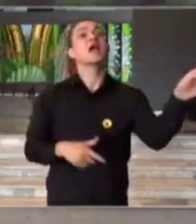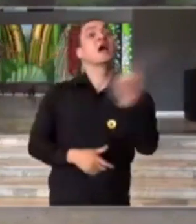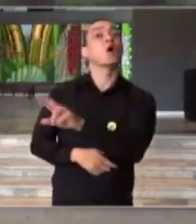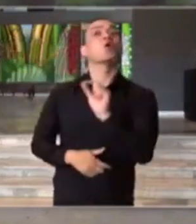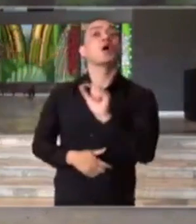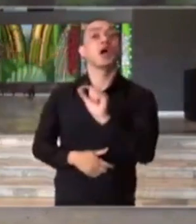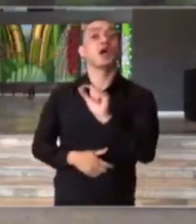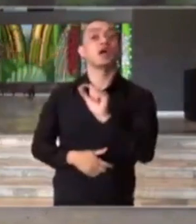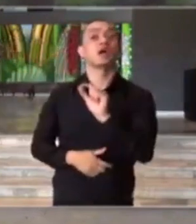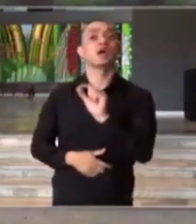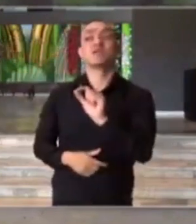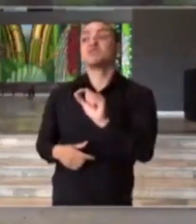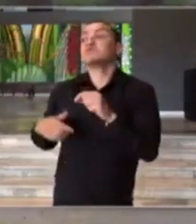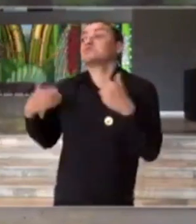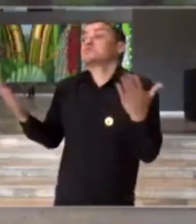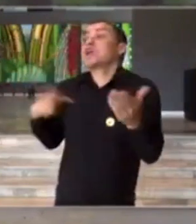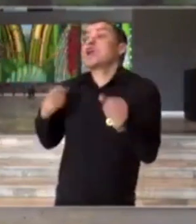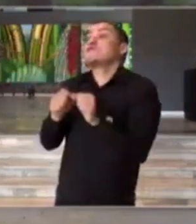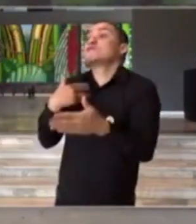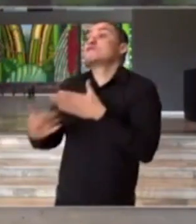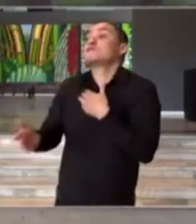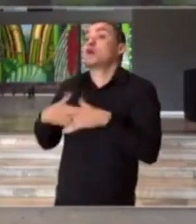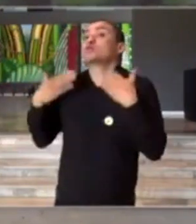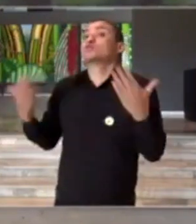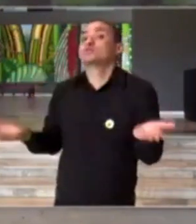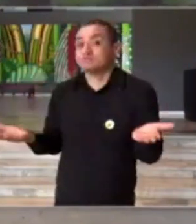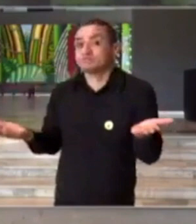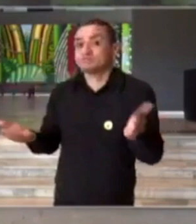respondeu, quer que faça o quê?